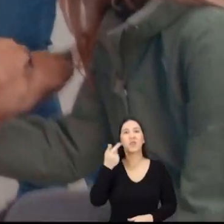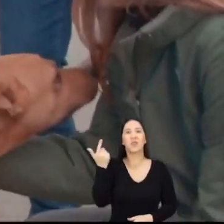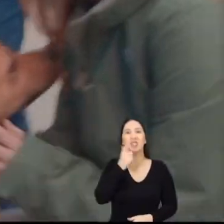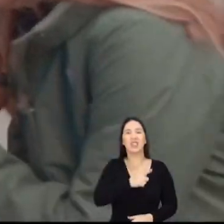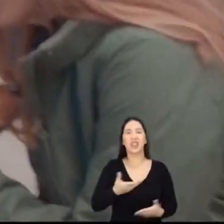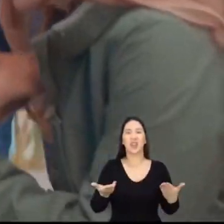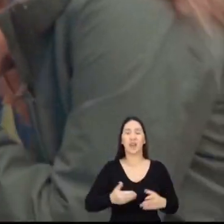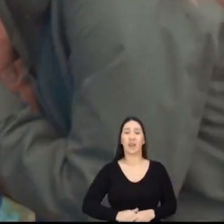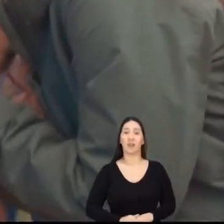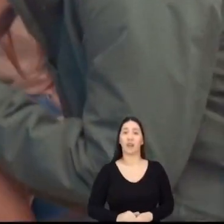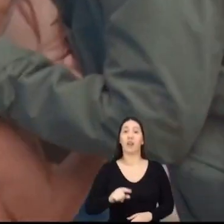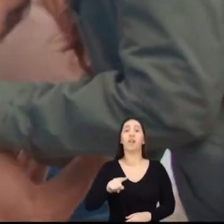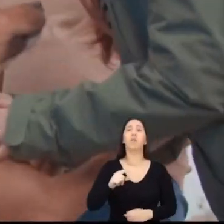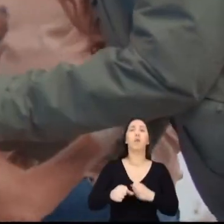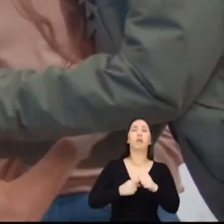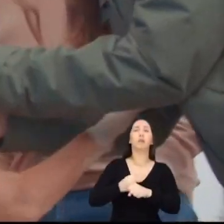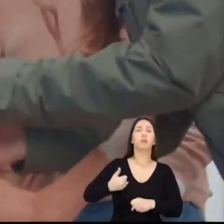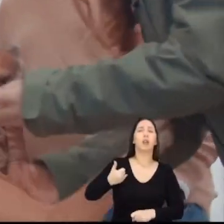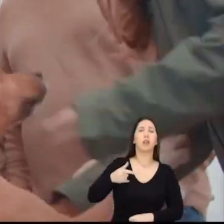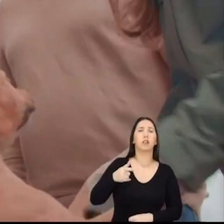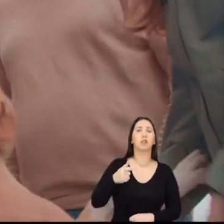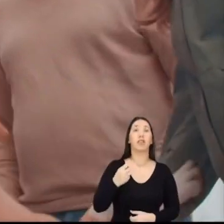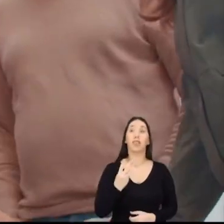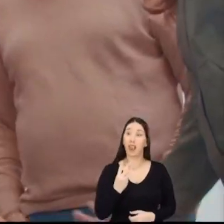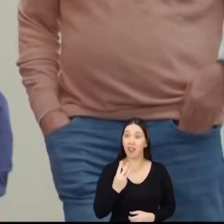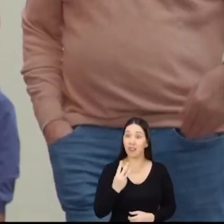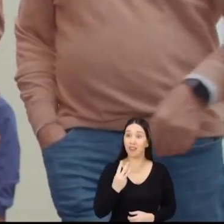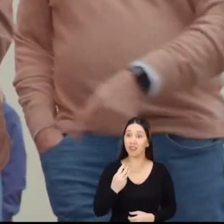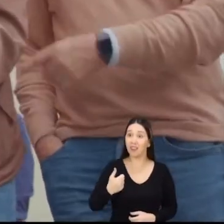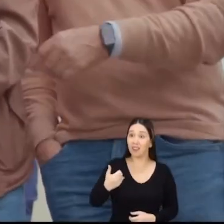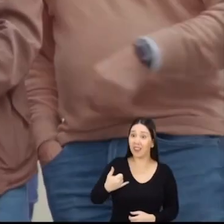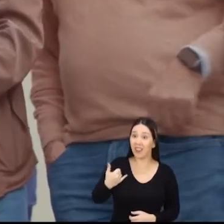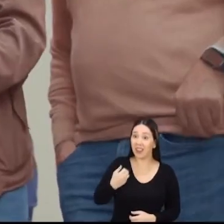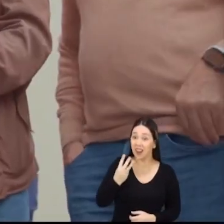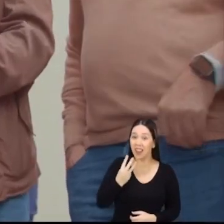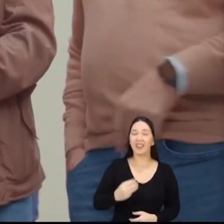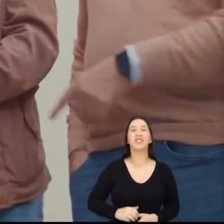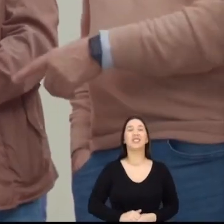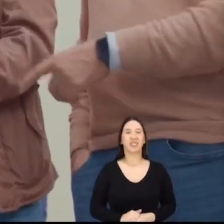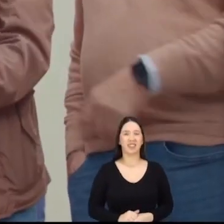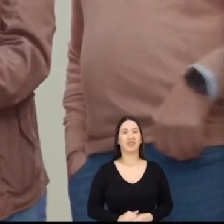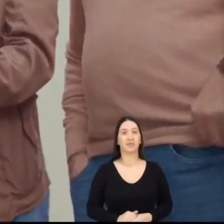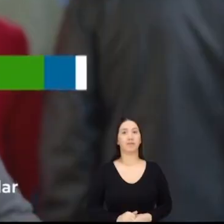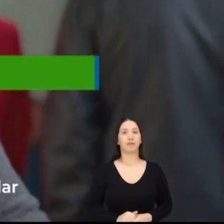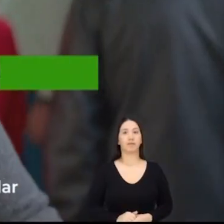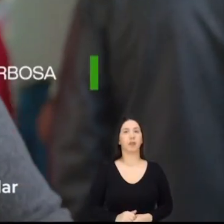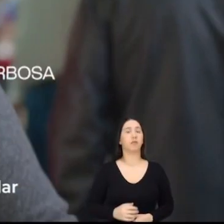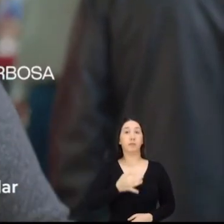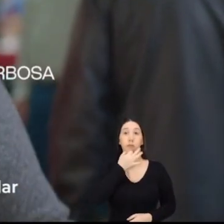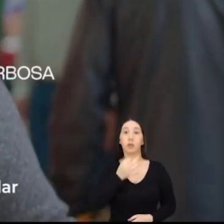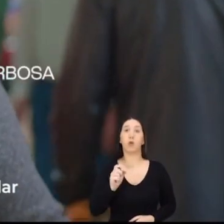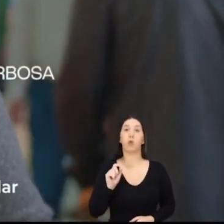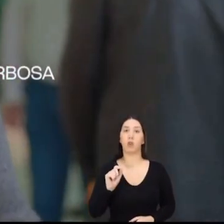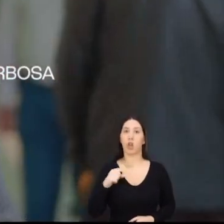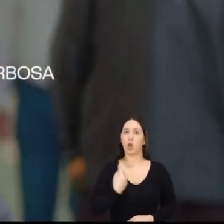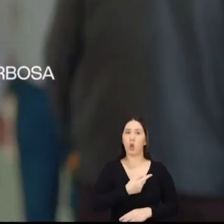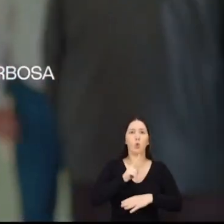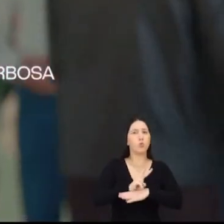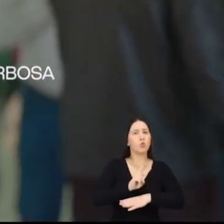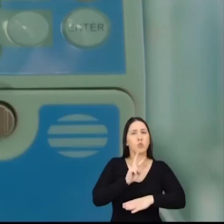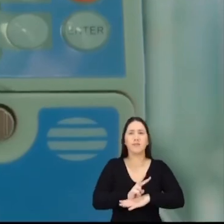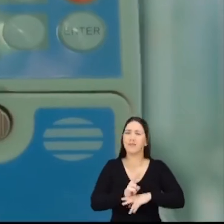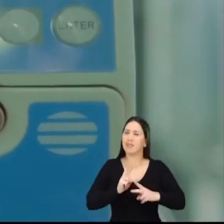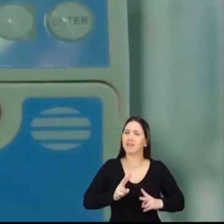Quanto não vem do trem? O Prédio vai fazer R$,90. R$ Aí, Prédio. Olha, já vai querer ser a querida. Eu acho assim que a gente tem que cuidar e